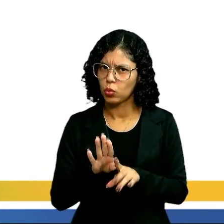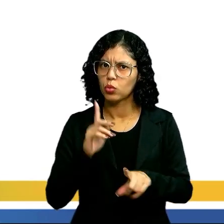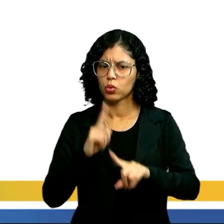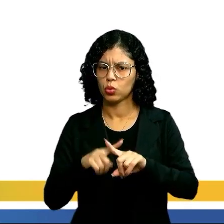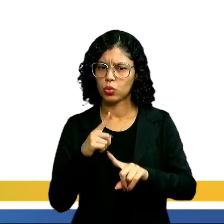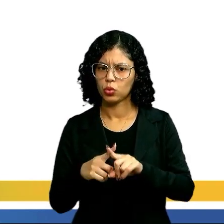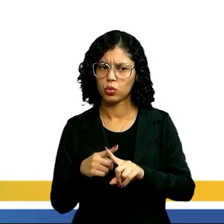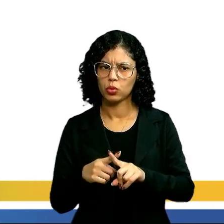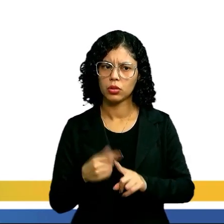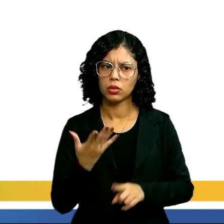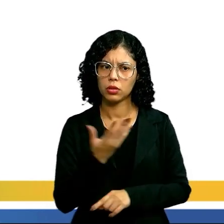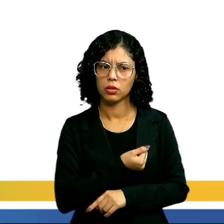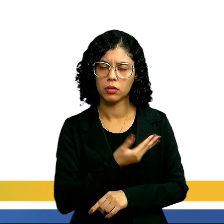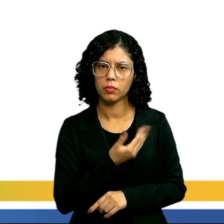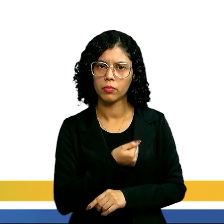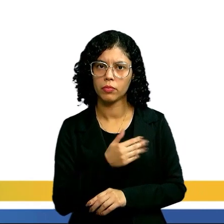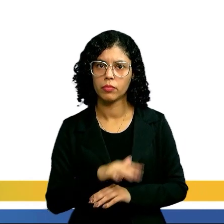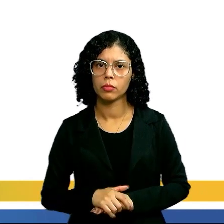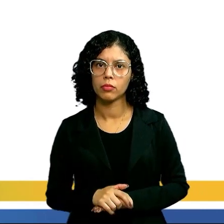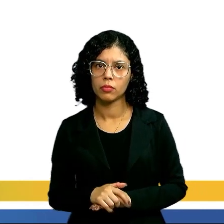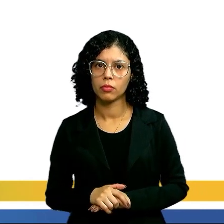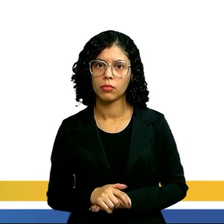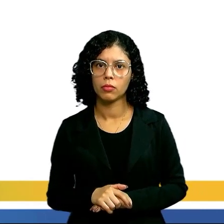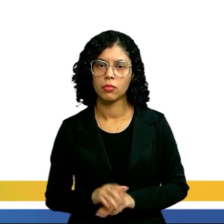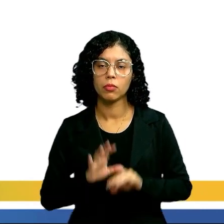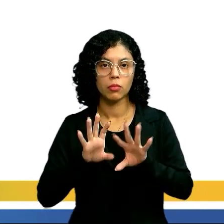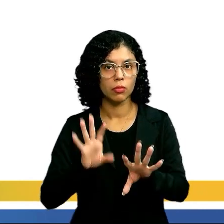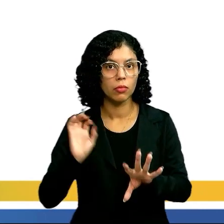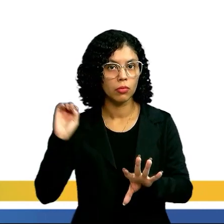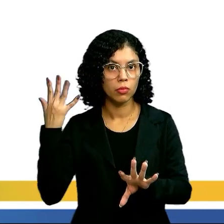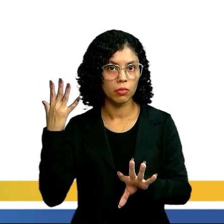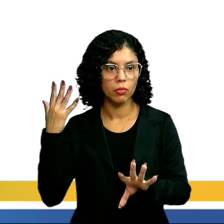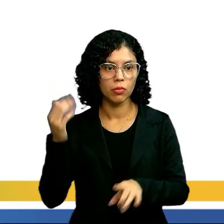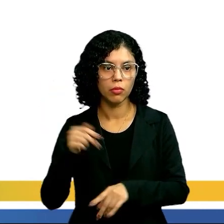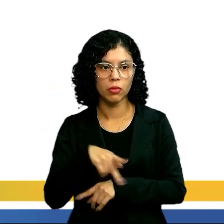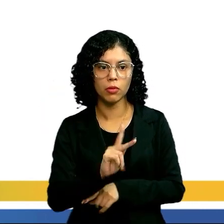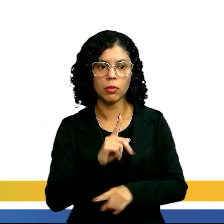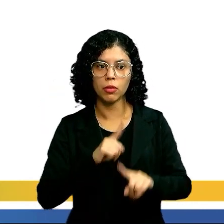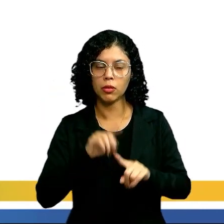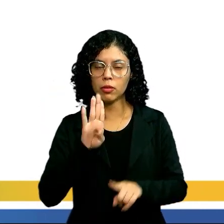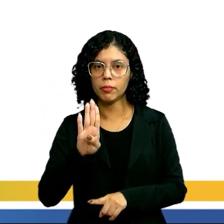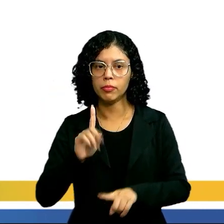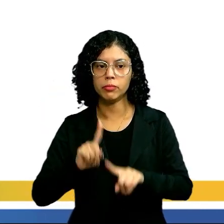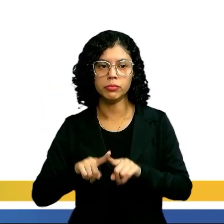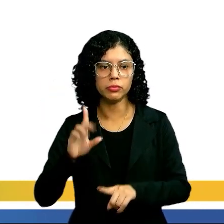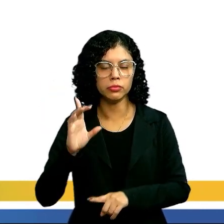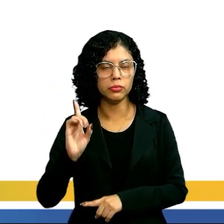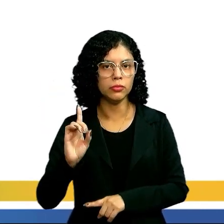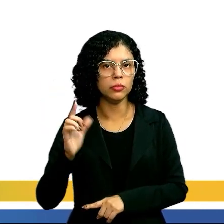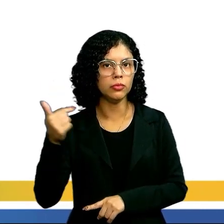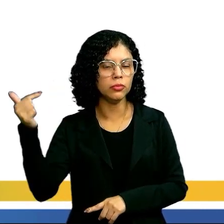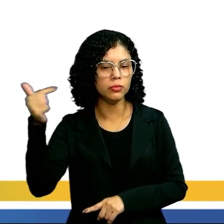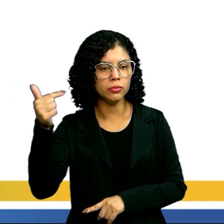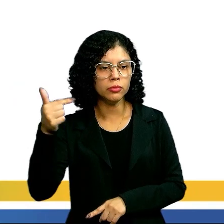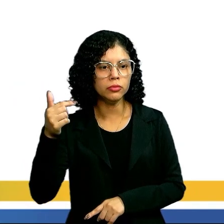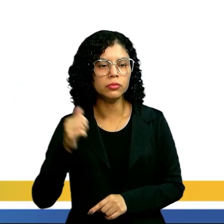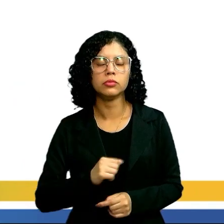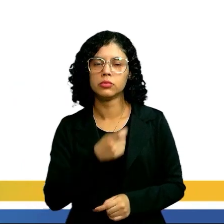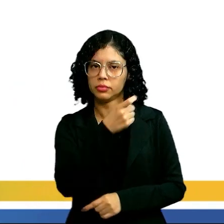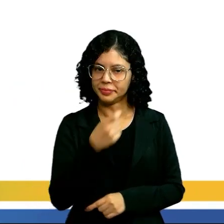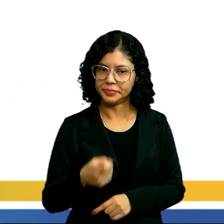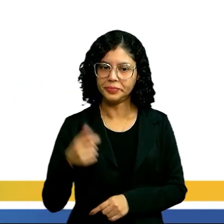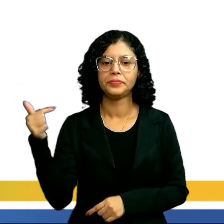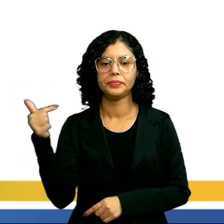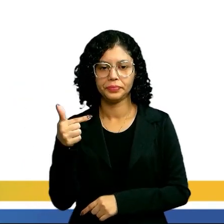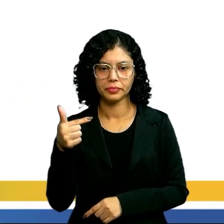pelo numerador. Ficando assim, K vezes B vezes D ao quadrado